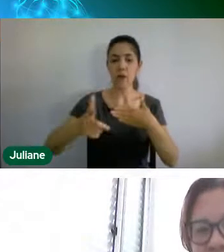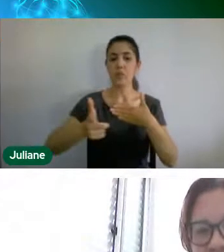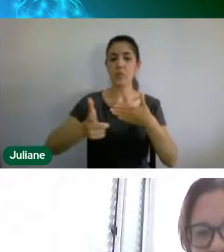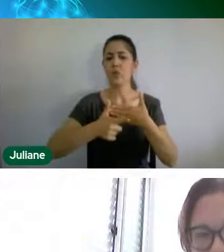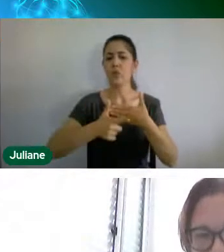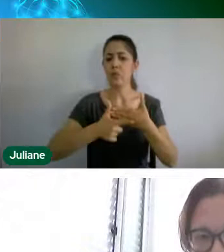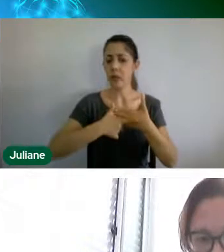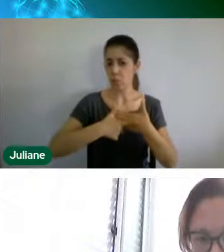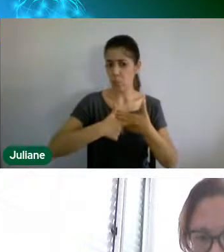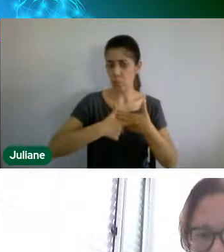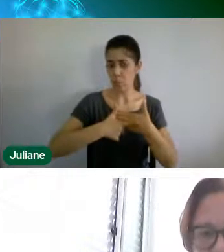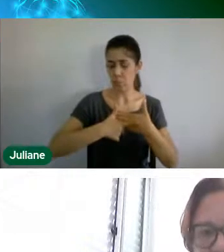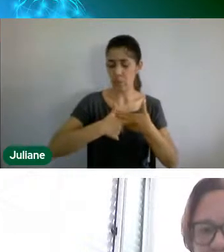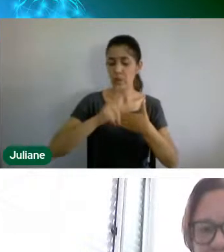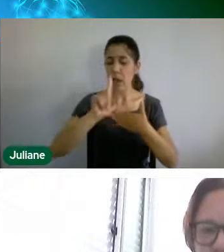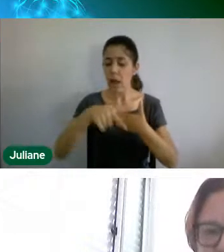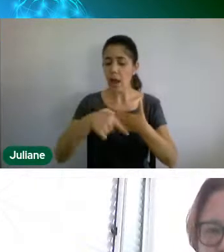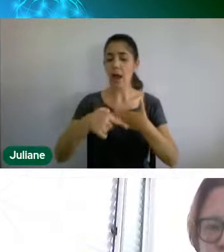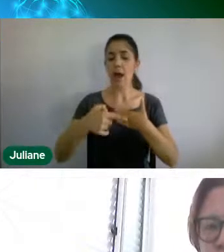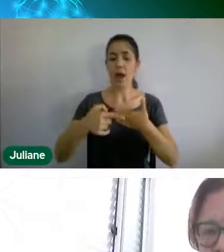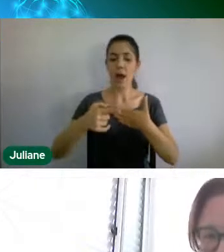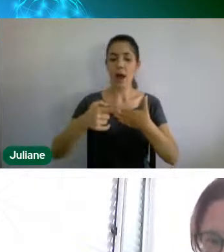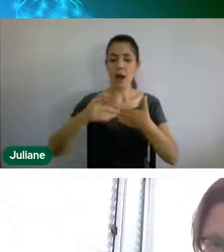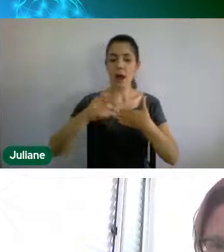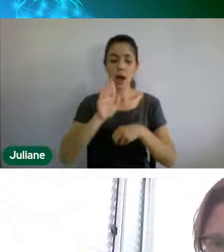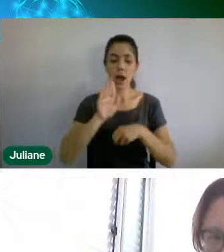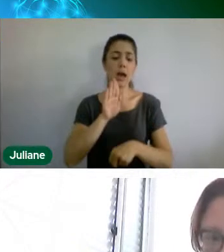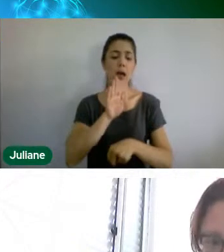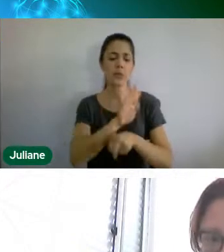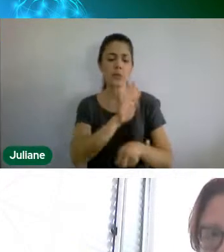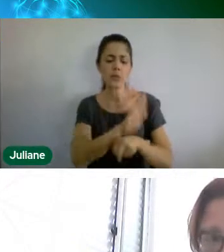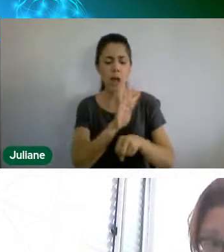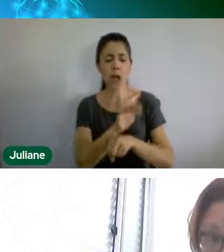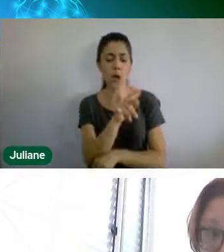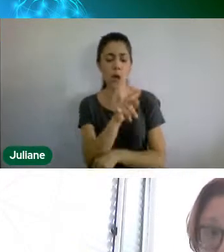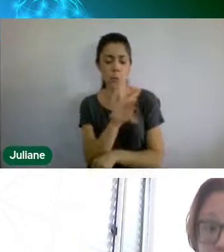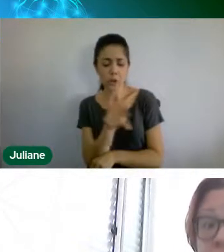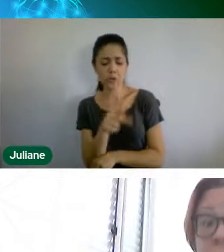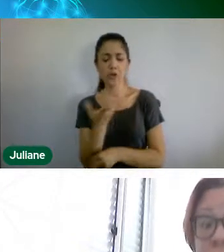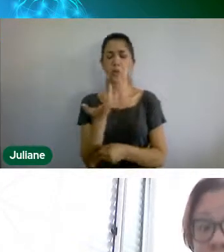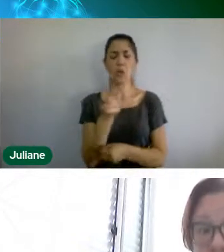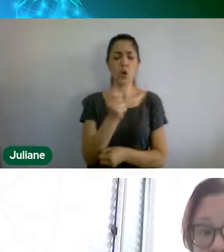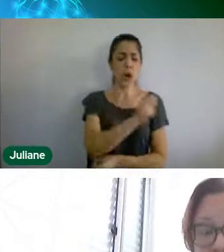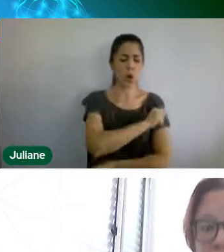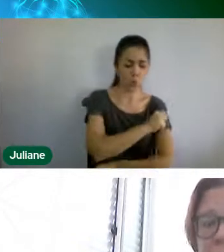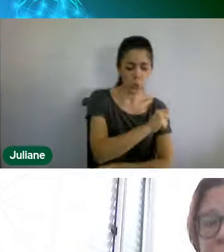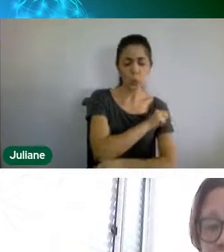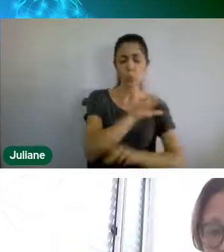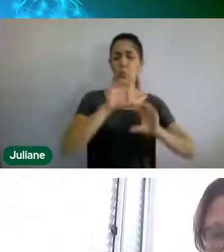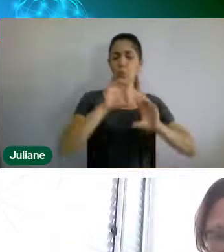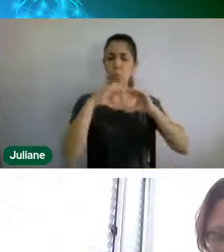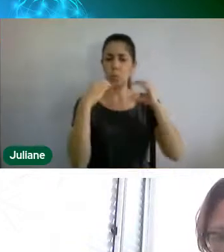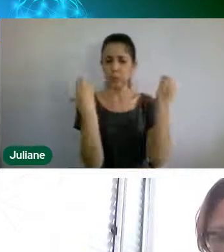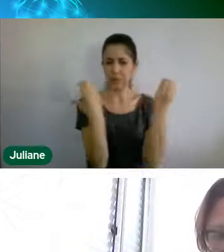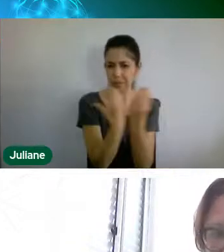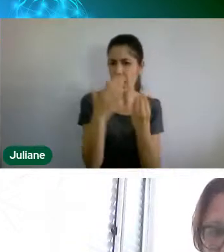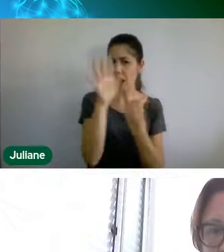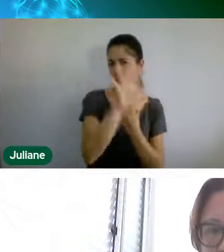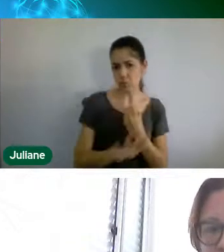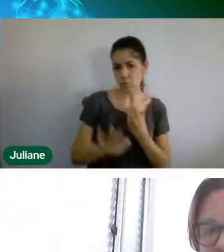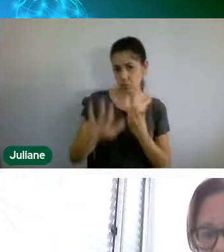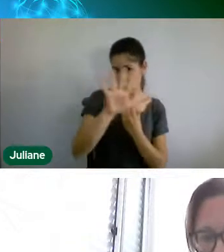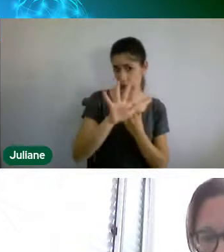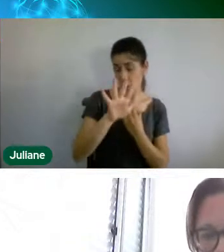preparar professores, alunos, comunidade, em geral, para a consciência